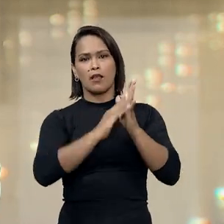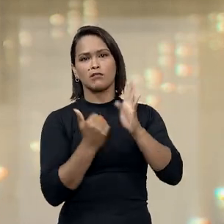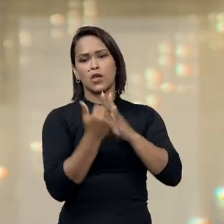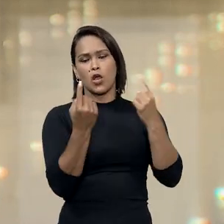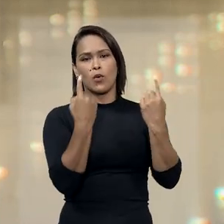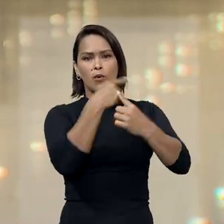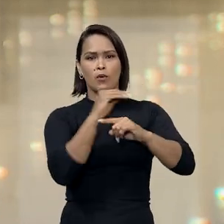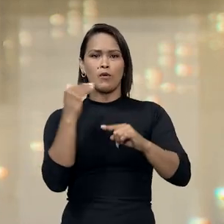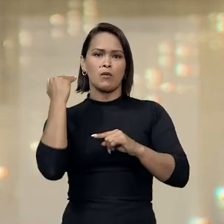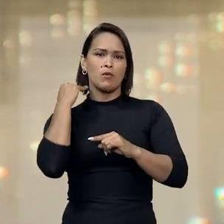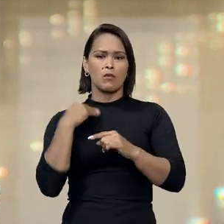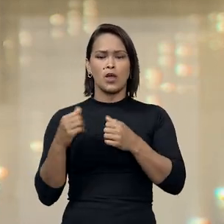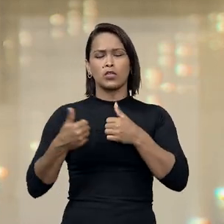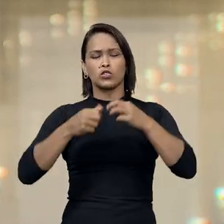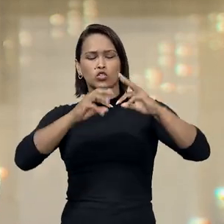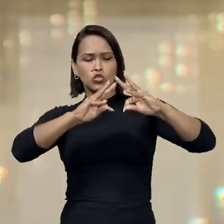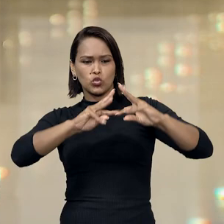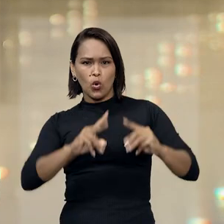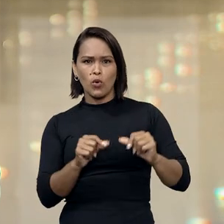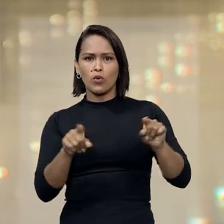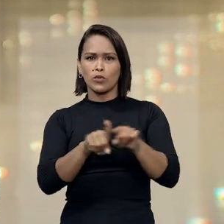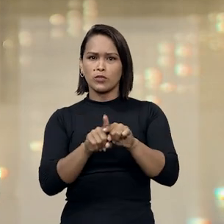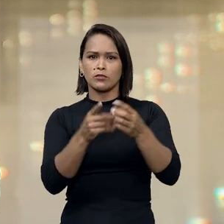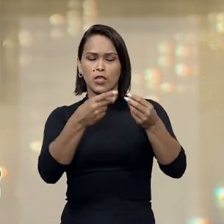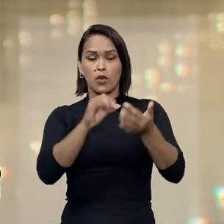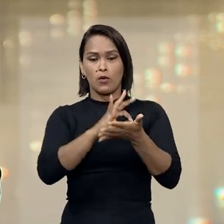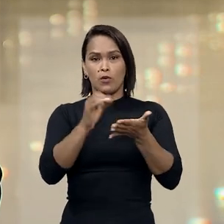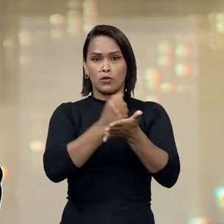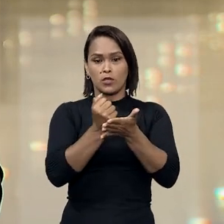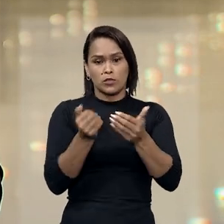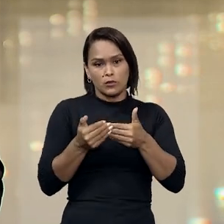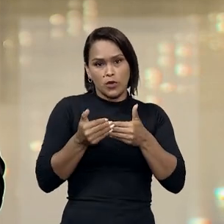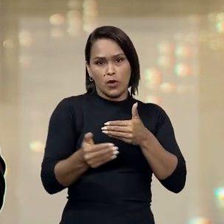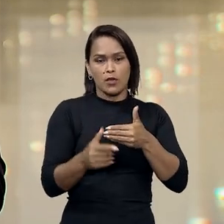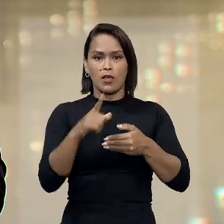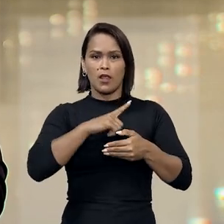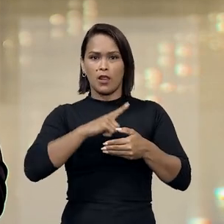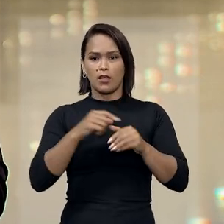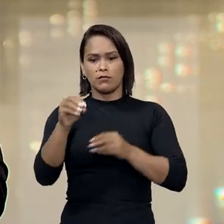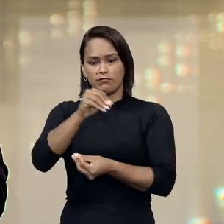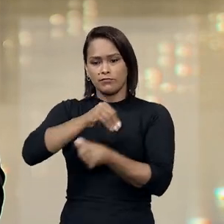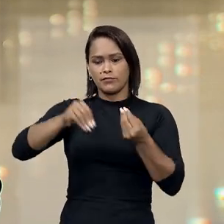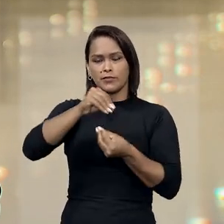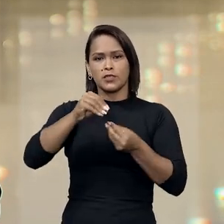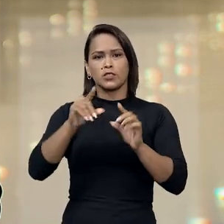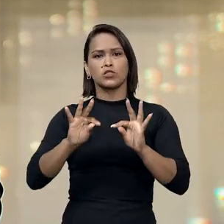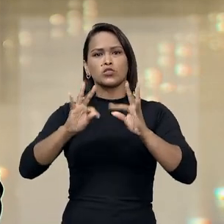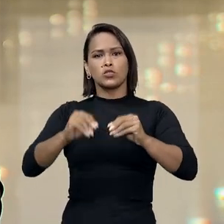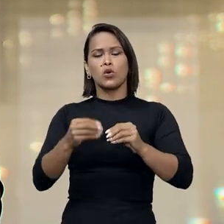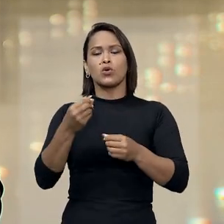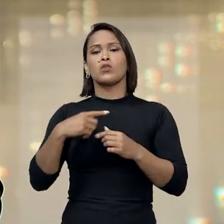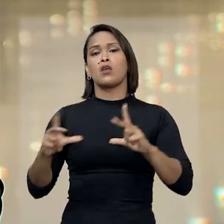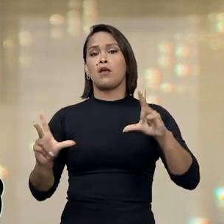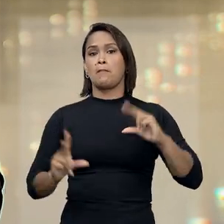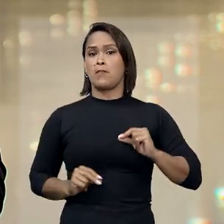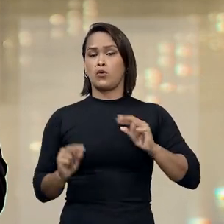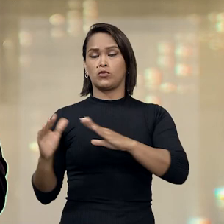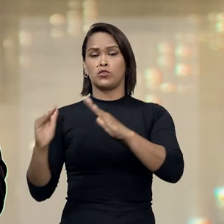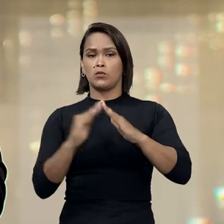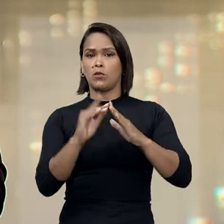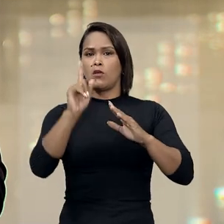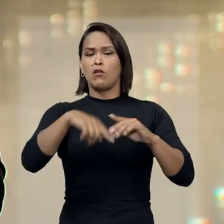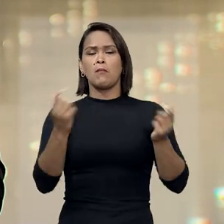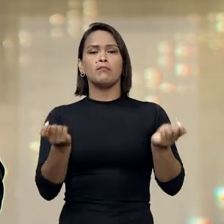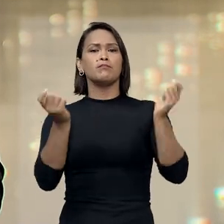banco os danos que sofreu na vigência do contrato, pois ela teria transferido o domínio e a posse de imóveis como